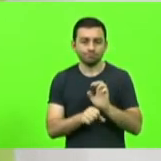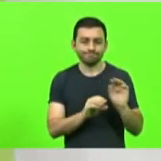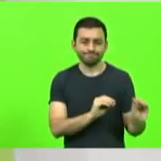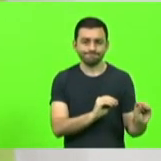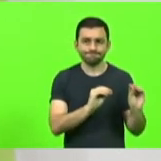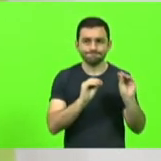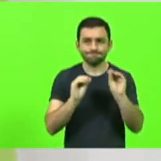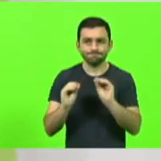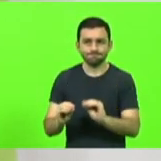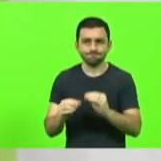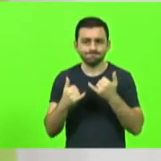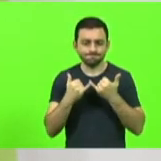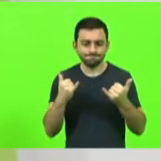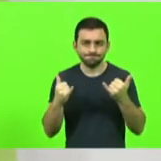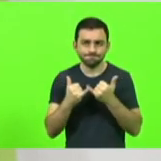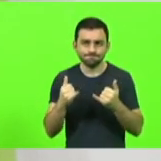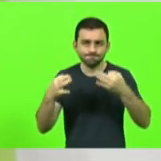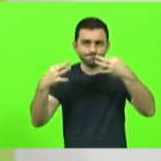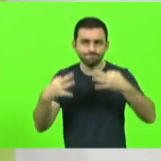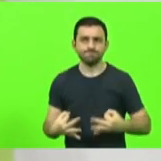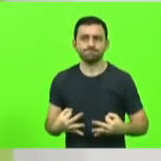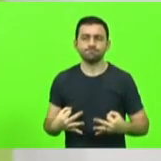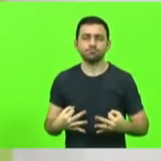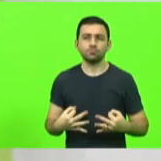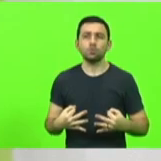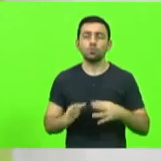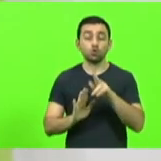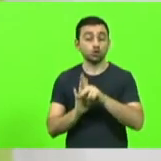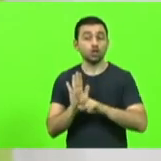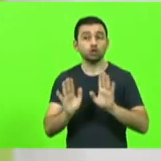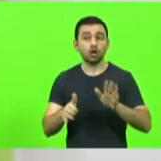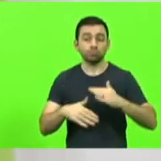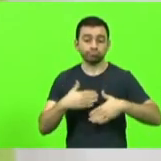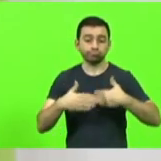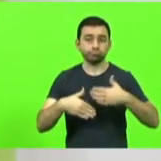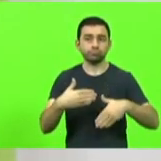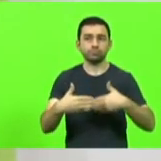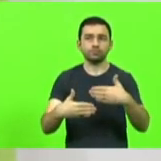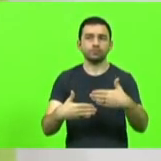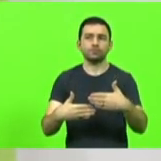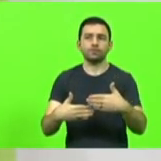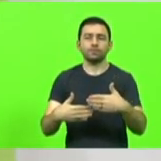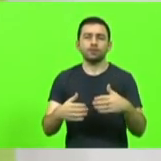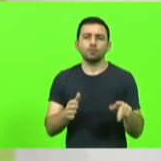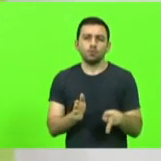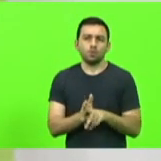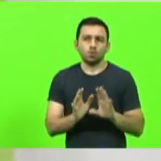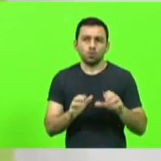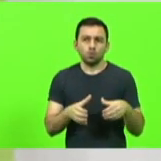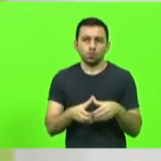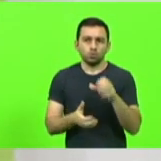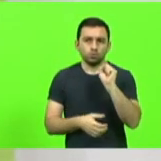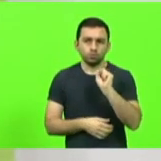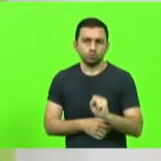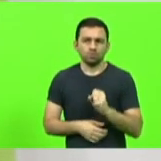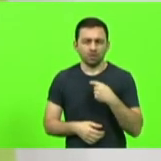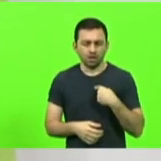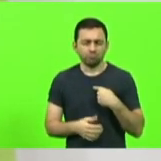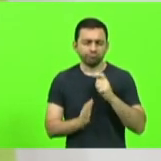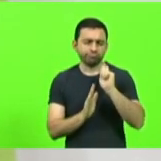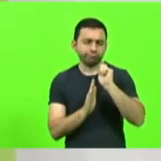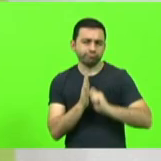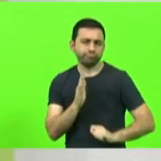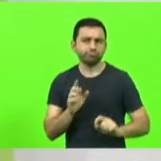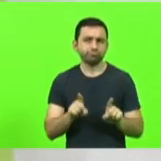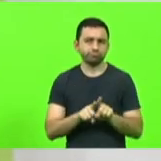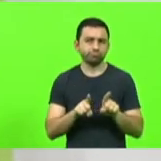energética justa o projeto já está tramitando nessa casa e a bancada do sul eu também assinei algumas emendas